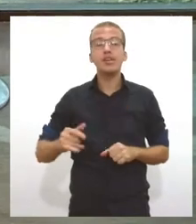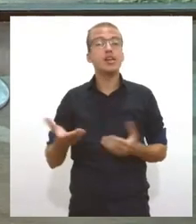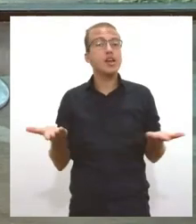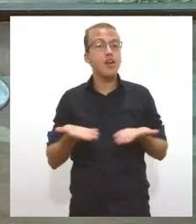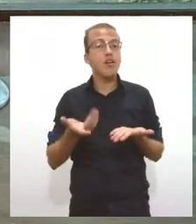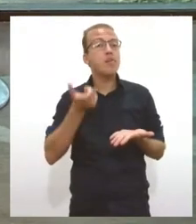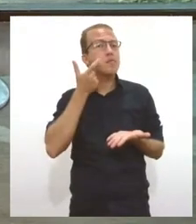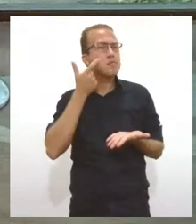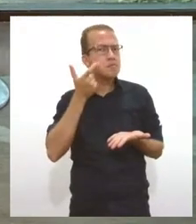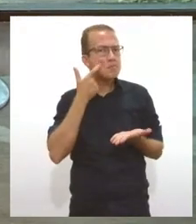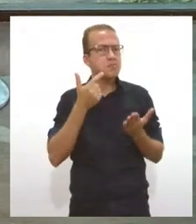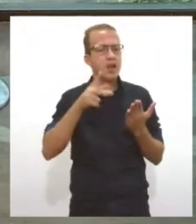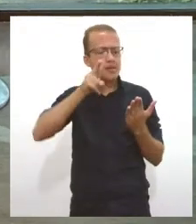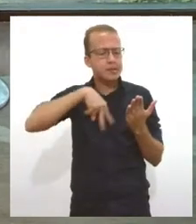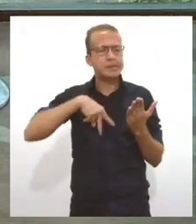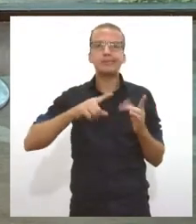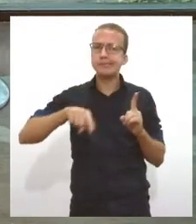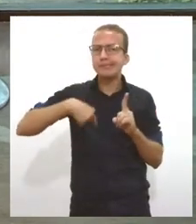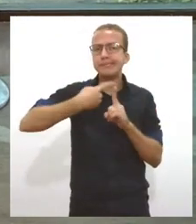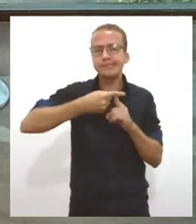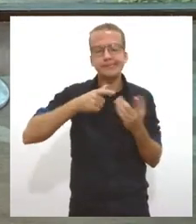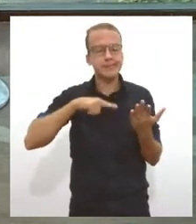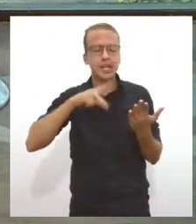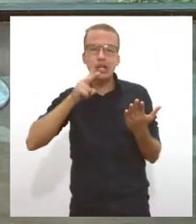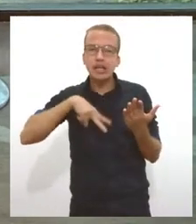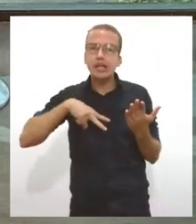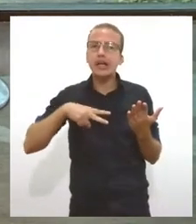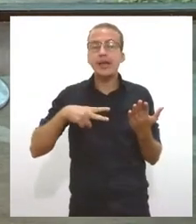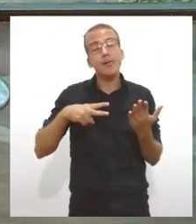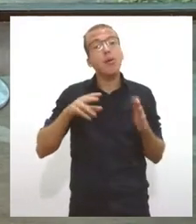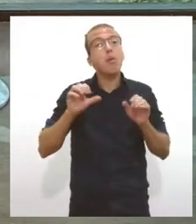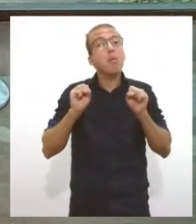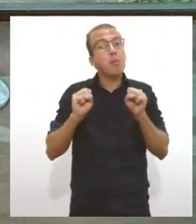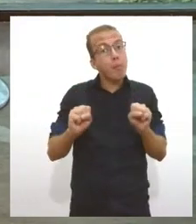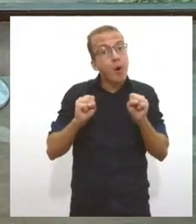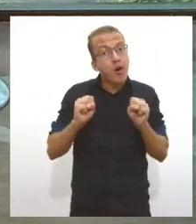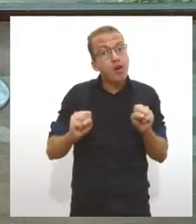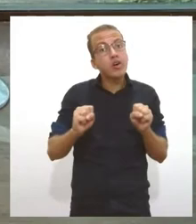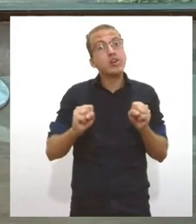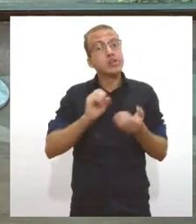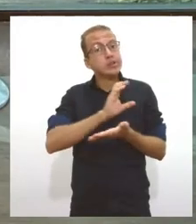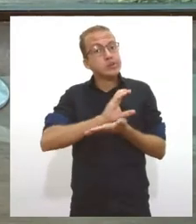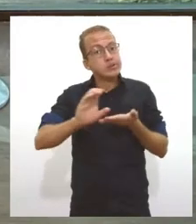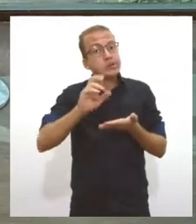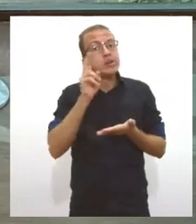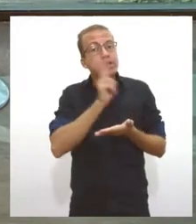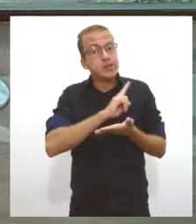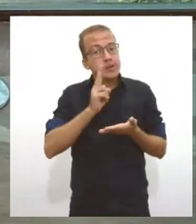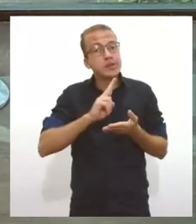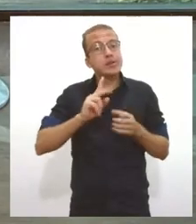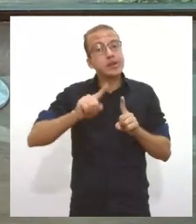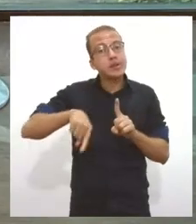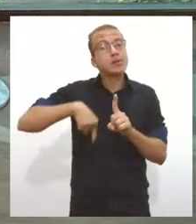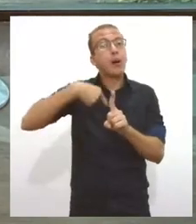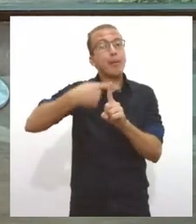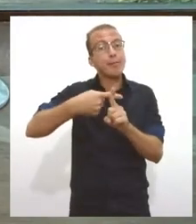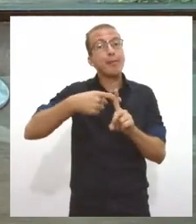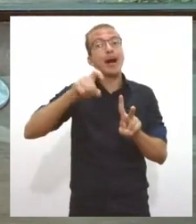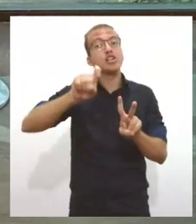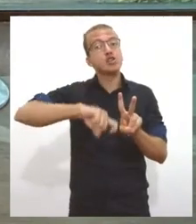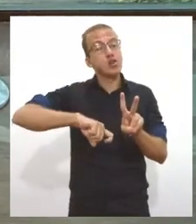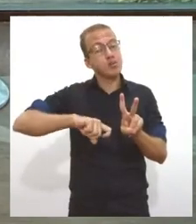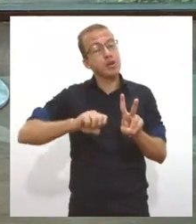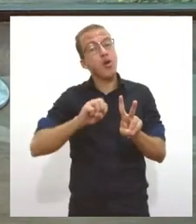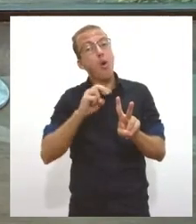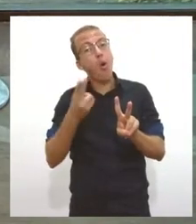modificações positivas. Aí, provavelmente, o auxílio emergencial será renovado por dois ou três meses, ainda está em discussão em quanto tempo, e que,